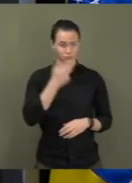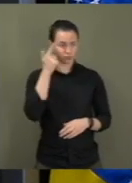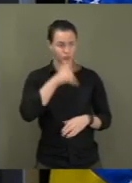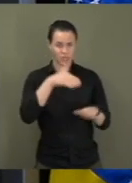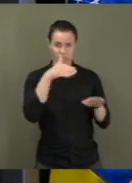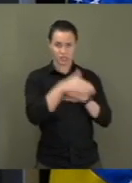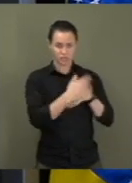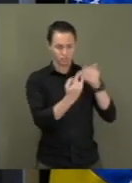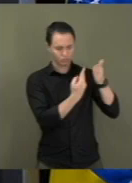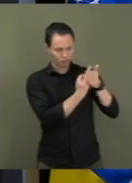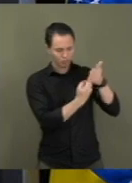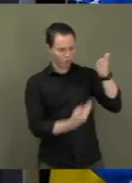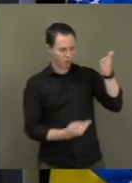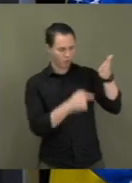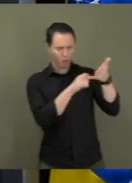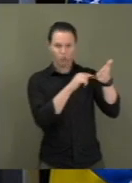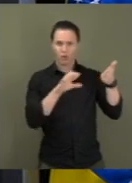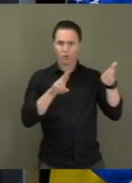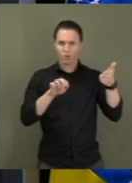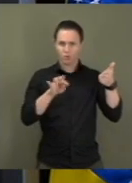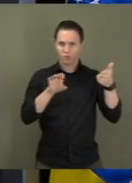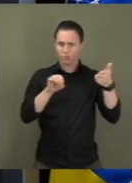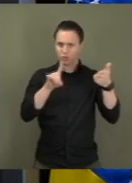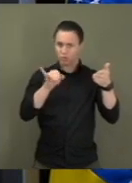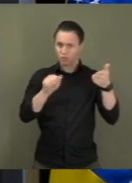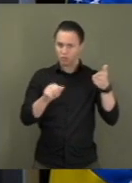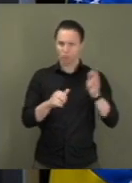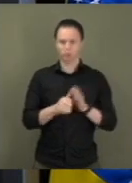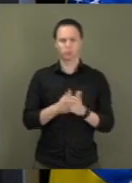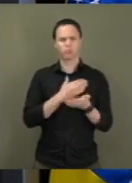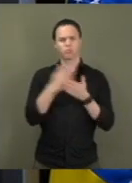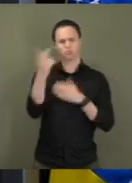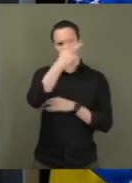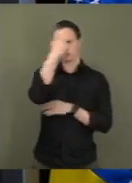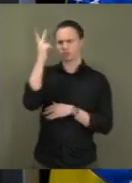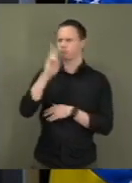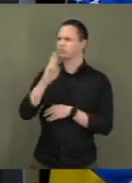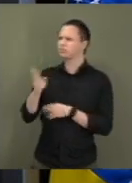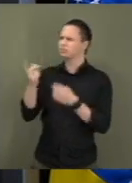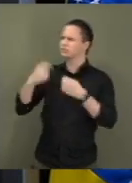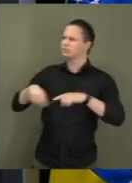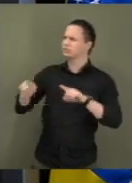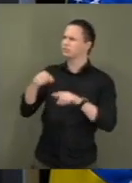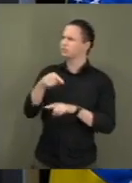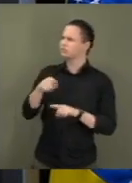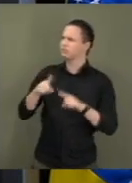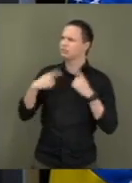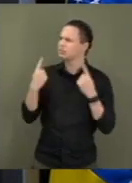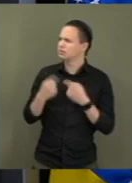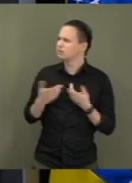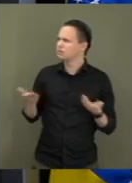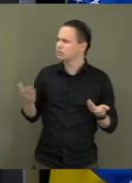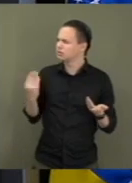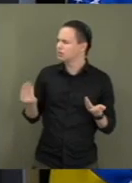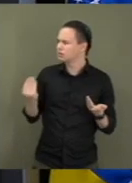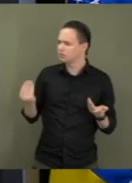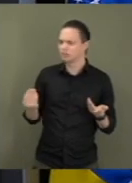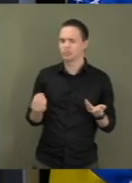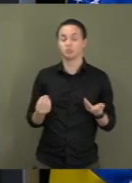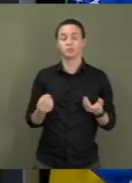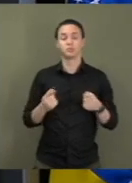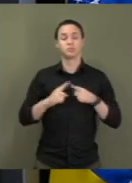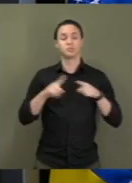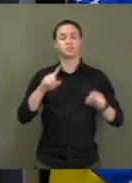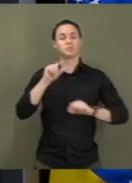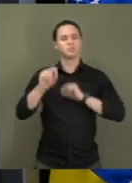Algumas pessoas podem argumentar que essa audiência não seria necessária, uma vez que finalmente foram